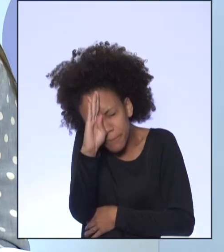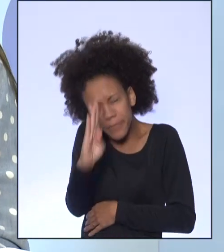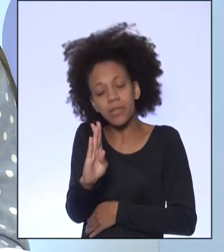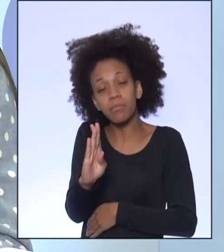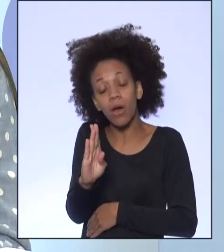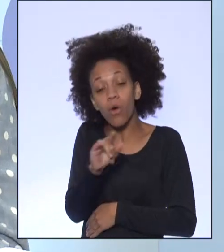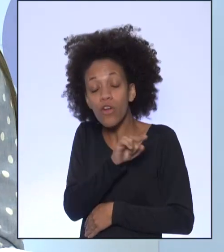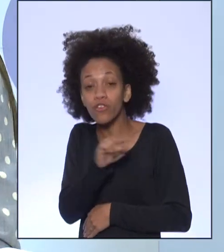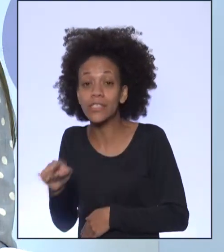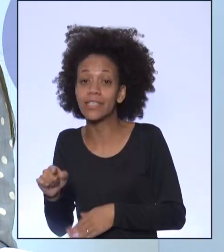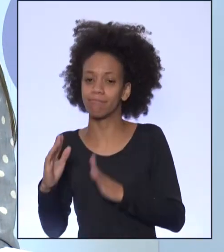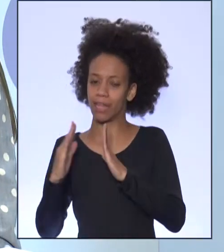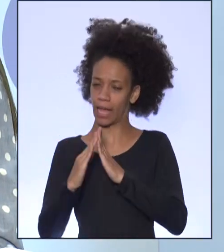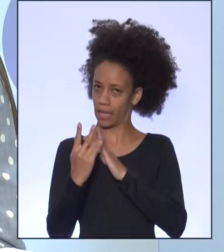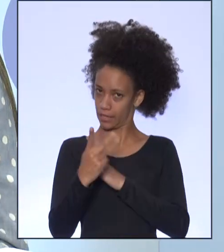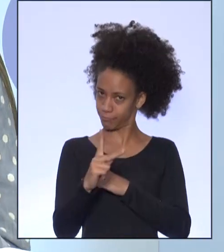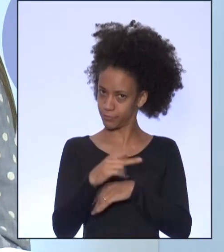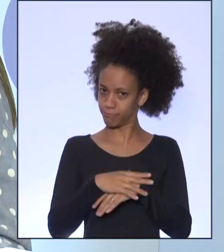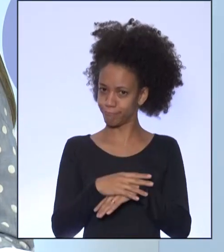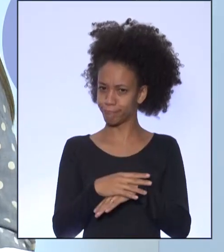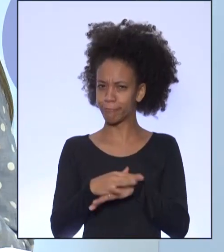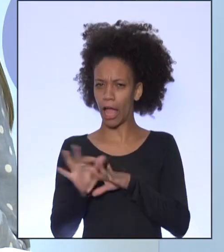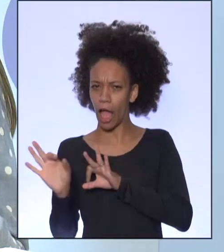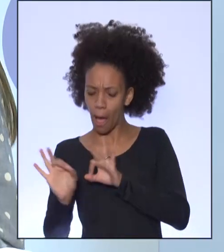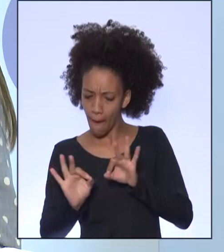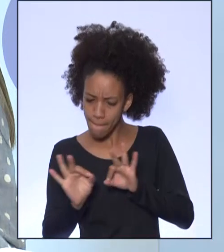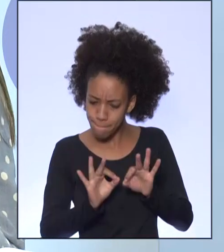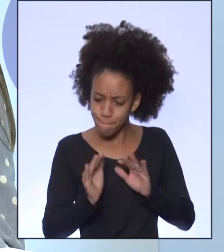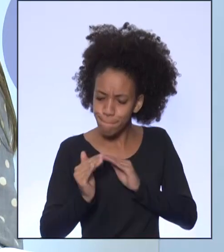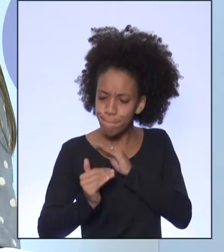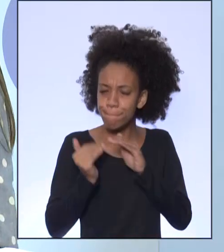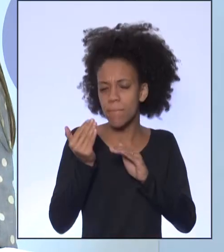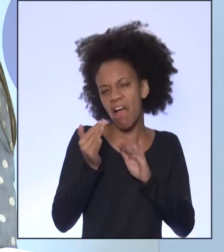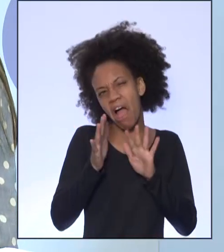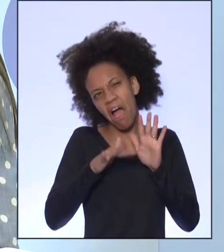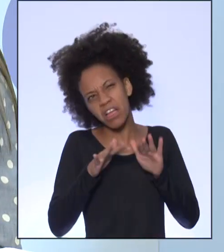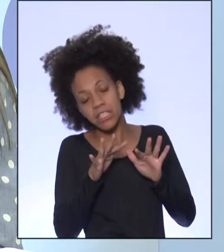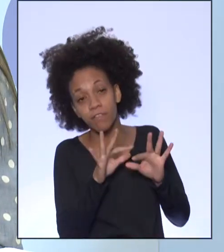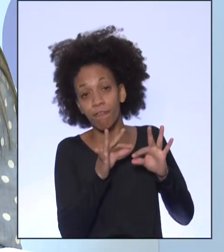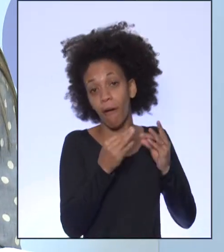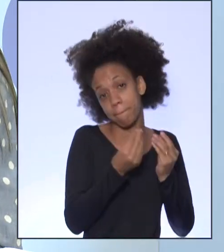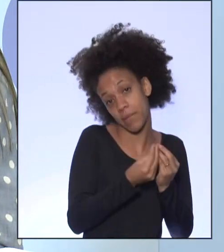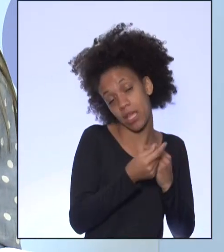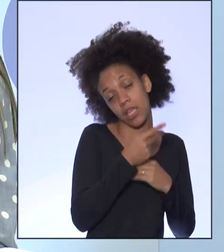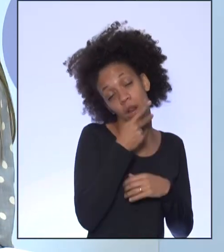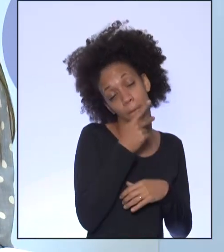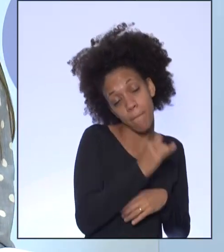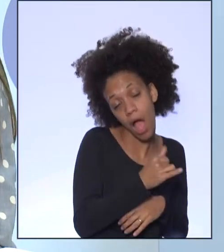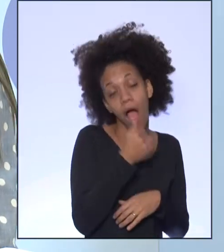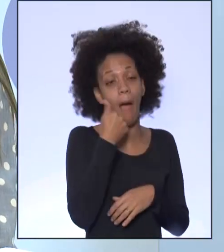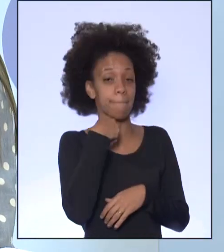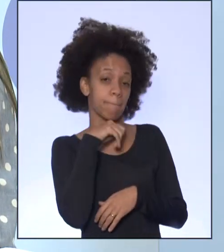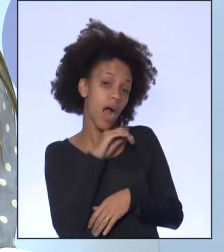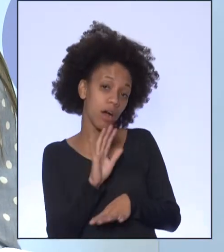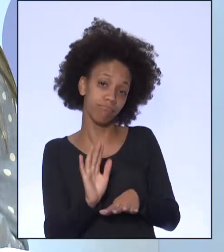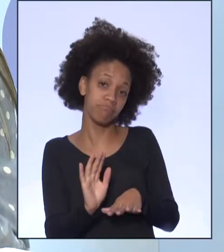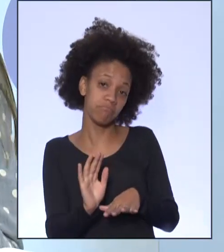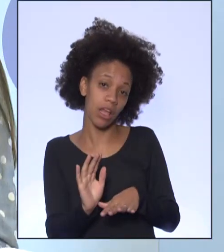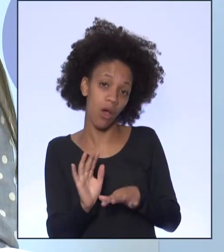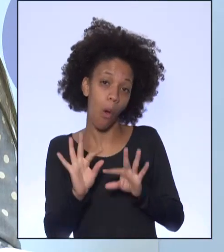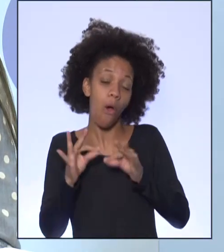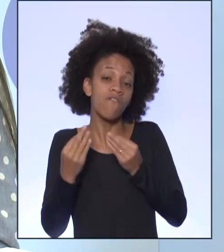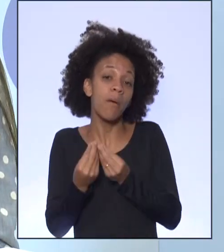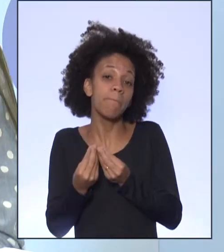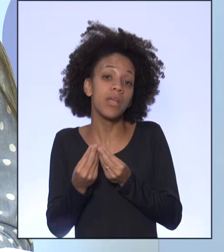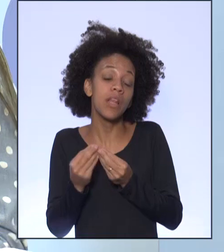vocês, vocês tenham esse processo. Às vezes, o pai ou a mãe, um parente que vem de outro estado, ou até mesmo de outras cidades. Ou